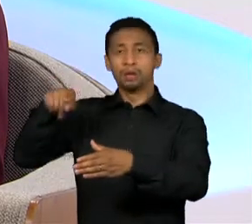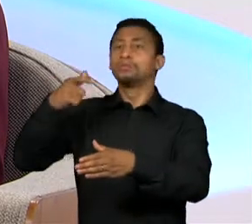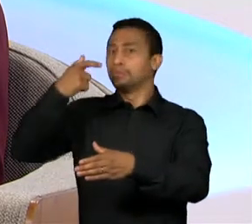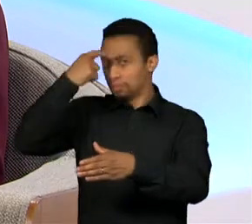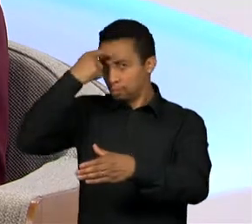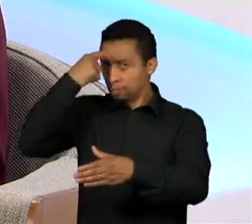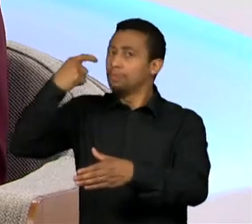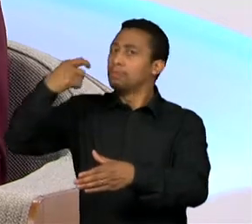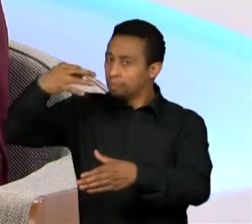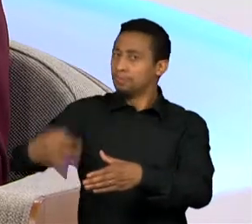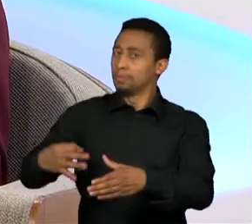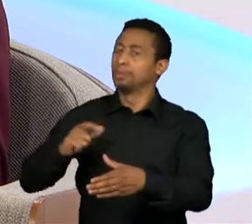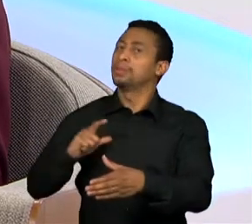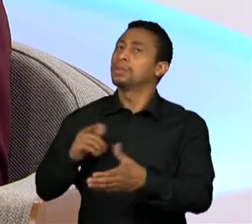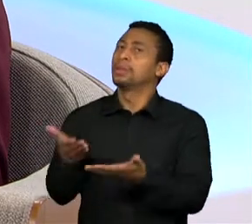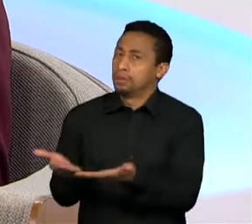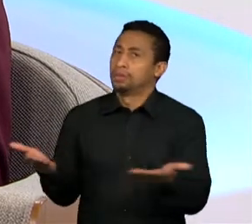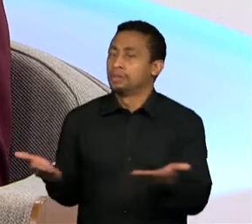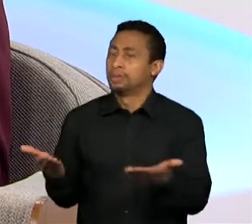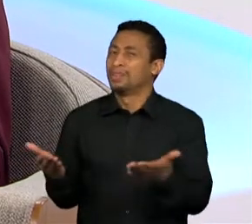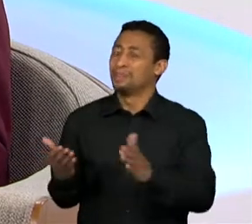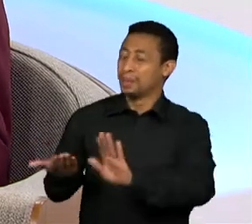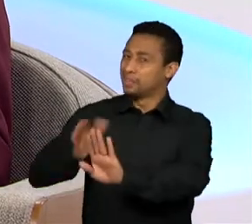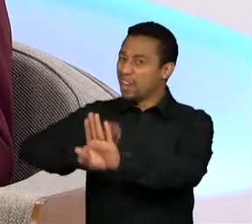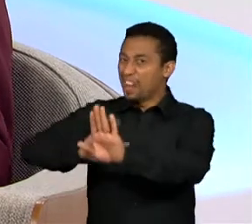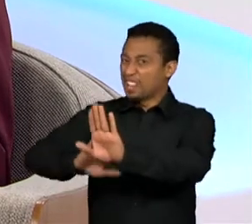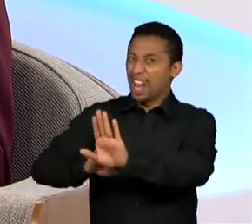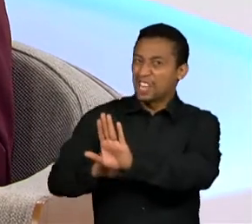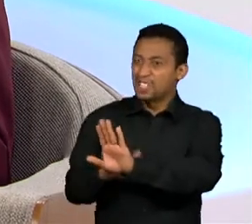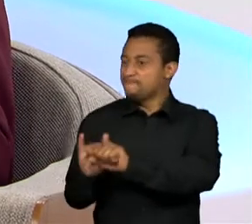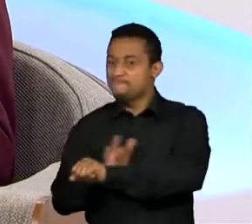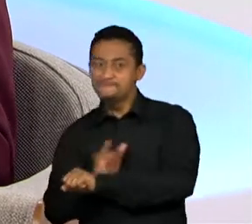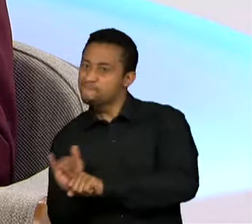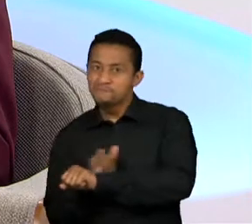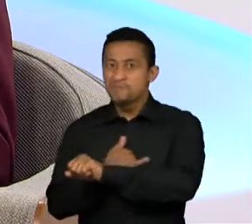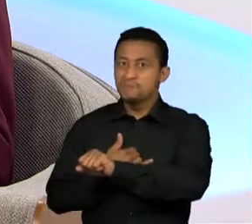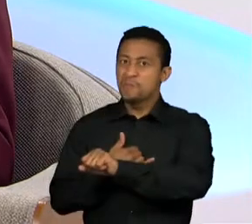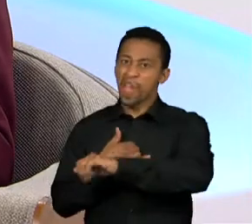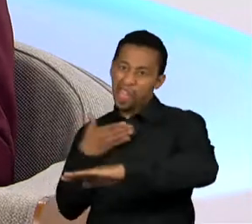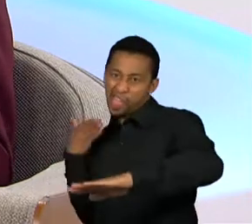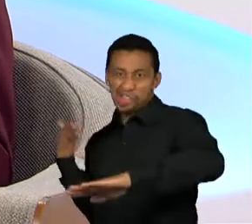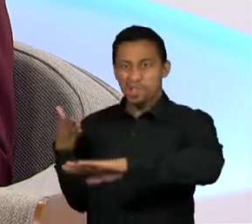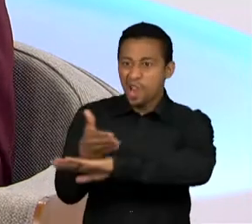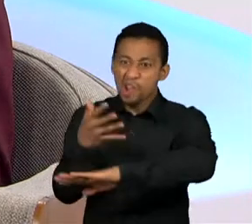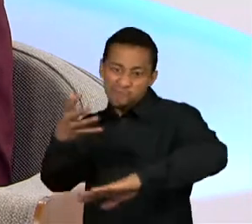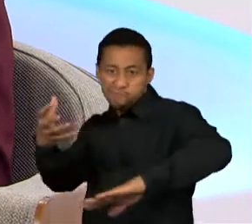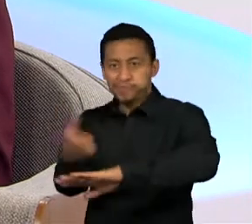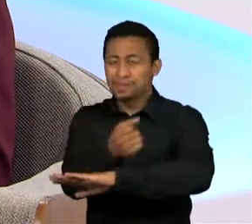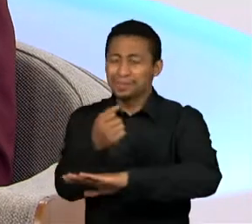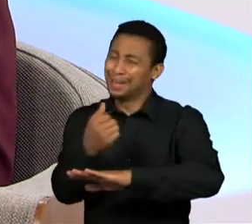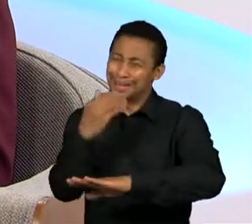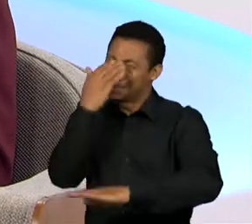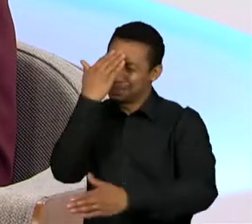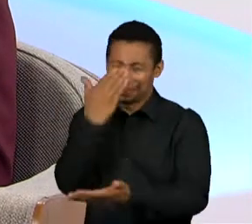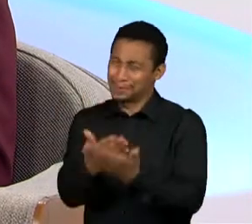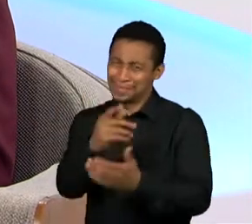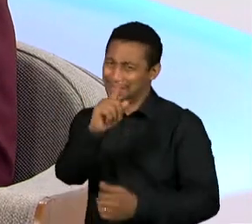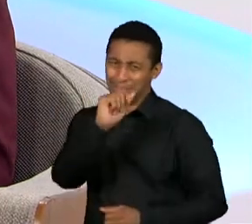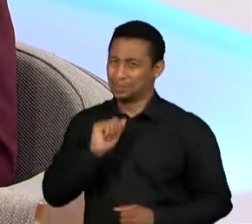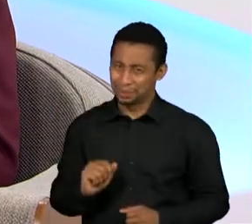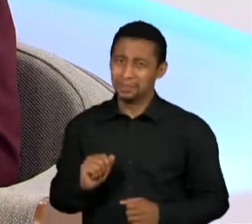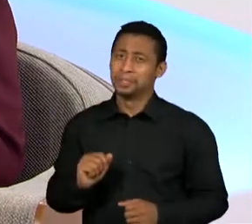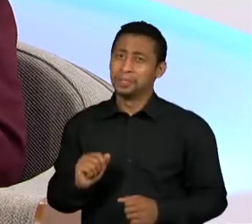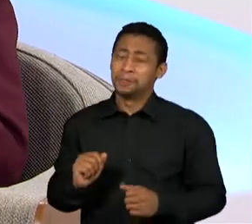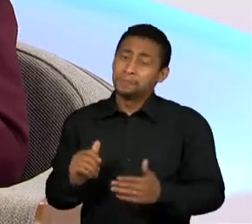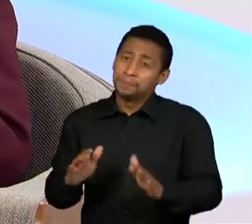acho que eles estejam querendo invadir qualquer esfera de atuação de nenhum dos poderes democráticos da República. Eu